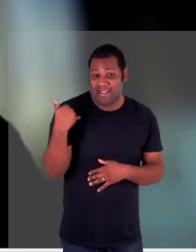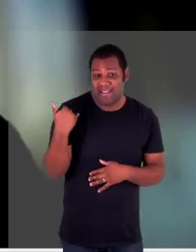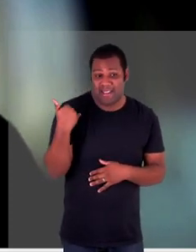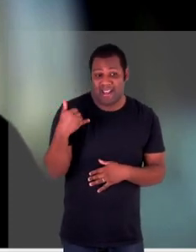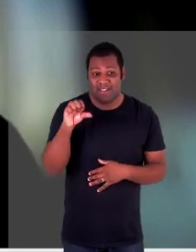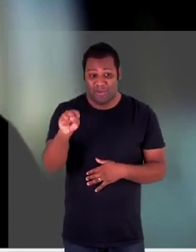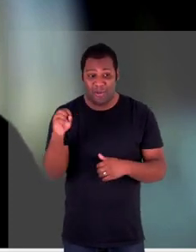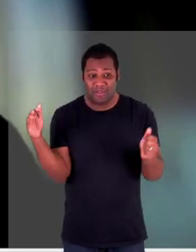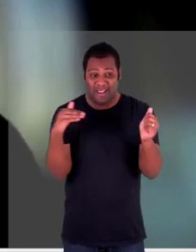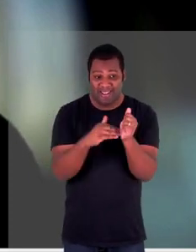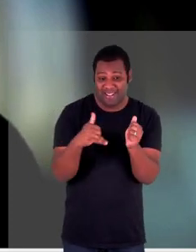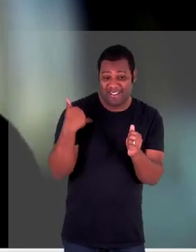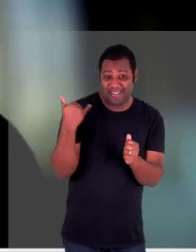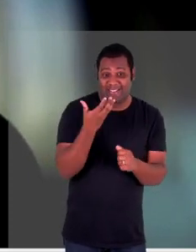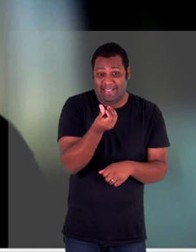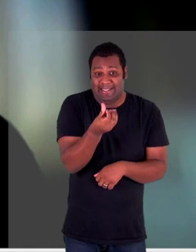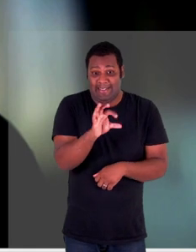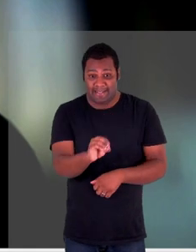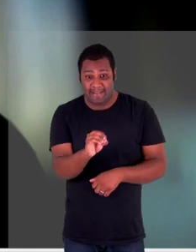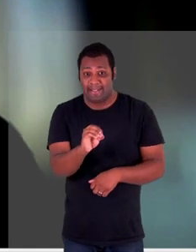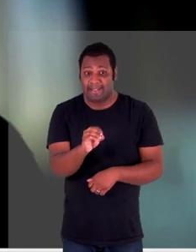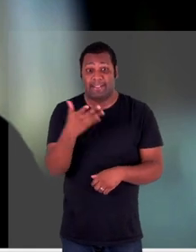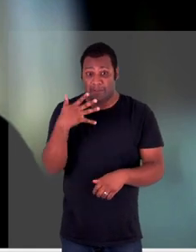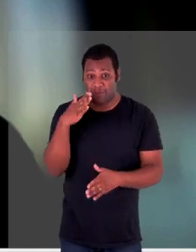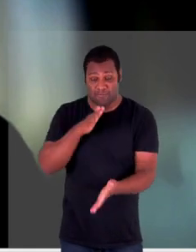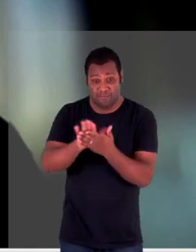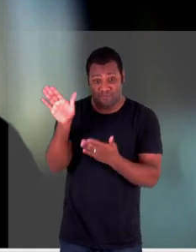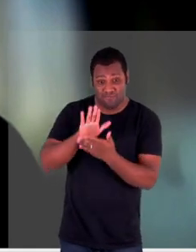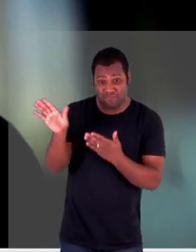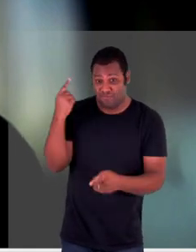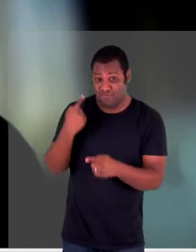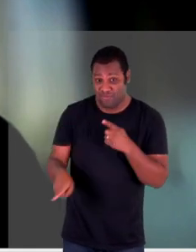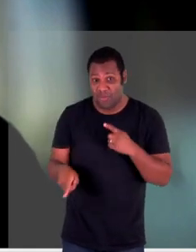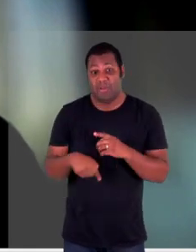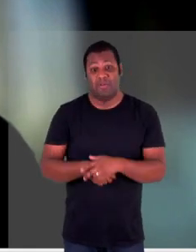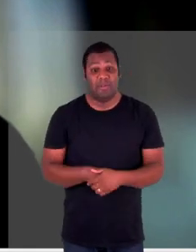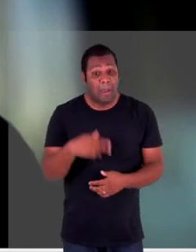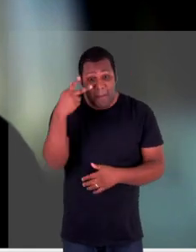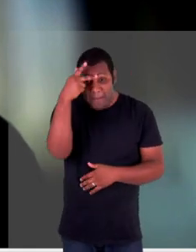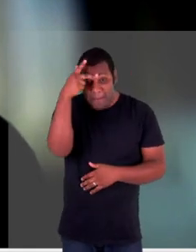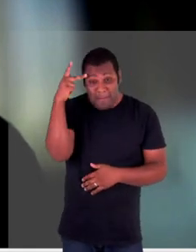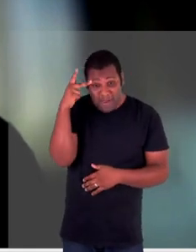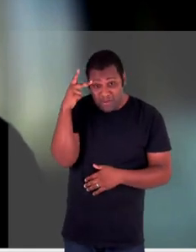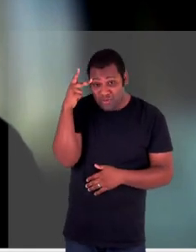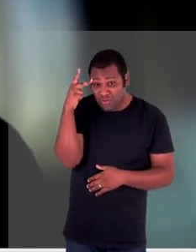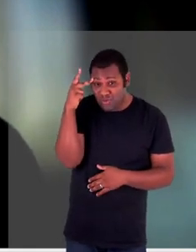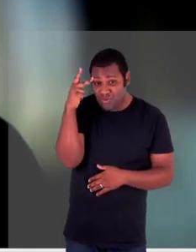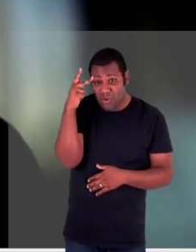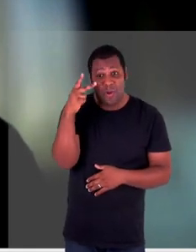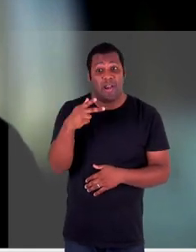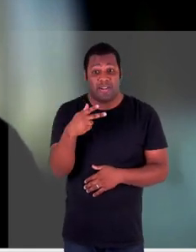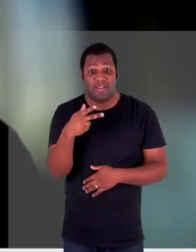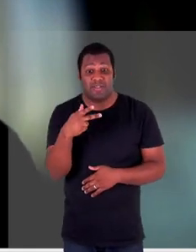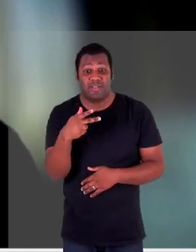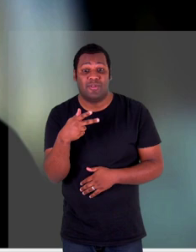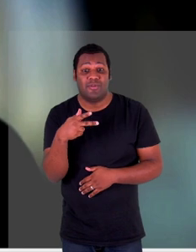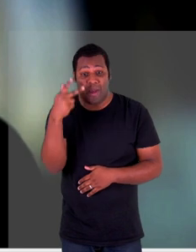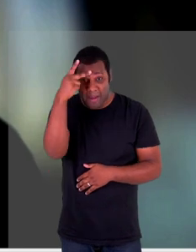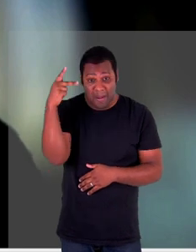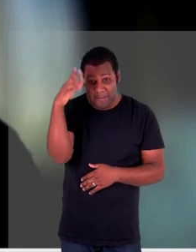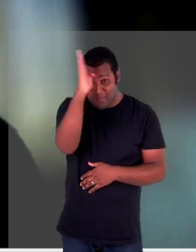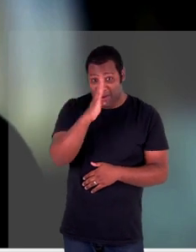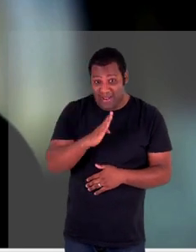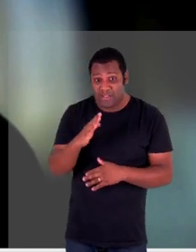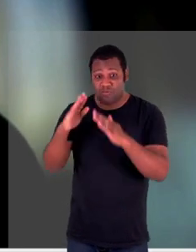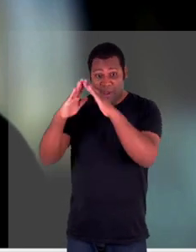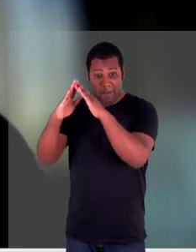dias teve gente que demorou mais dias para conseguir a liberação não só os brasileiros como homens de todas as nacionalidades que esperavam eles nas fronteiras para